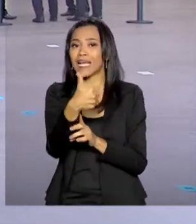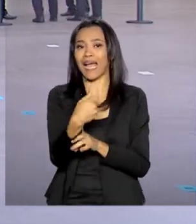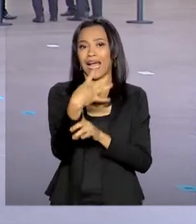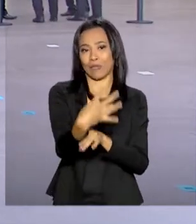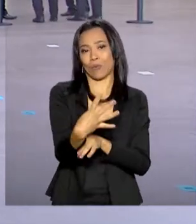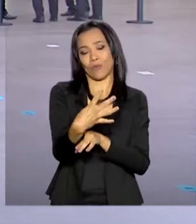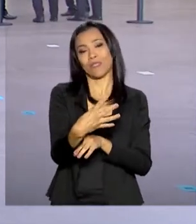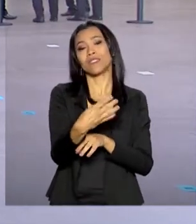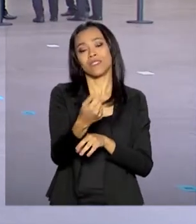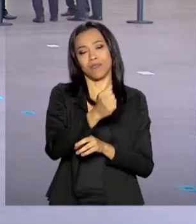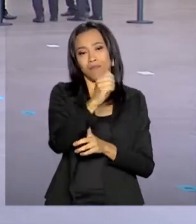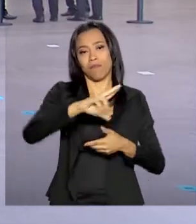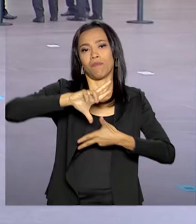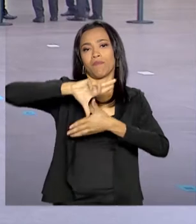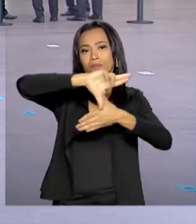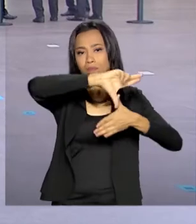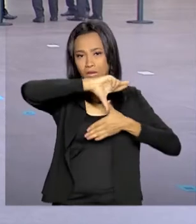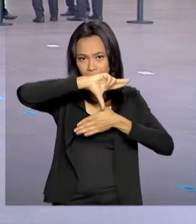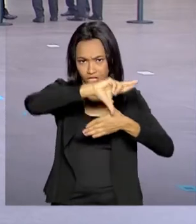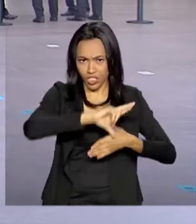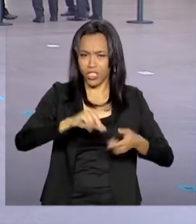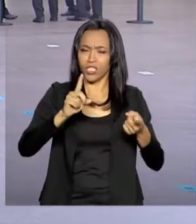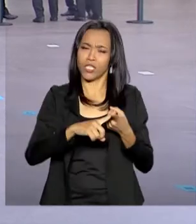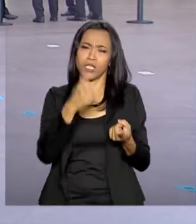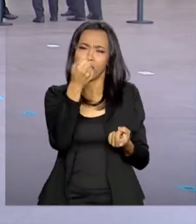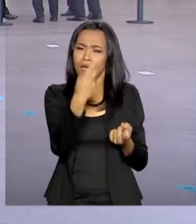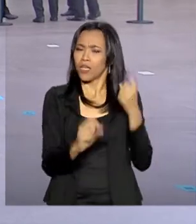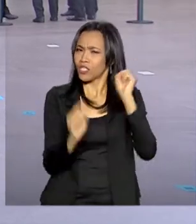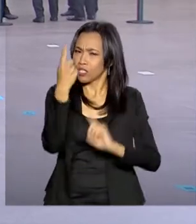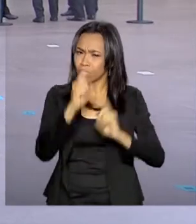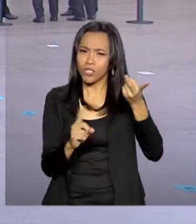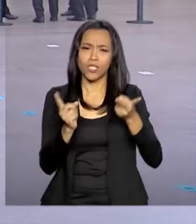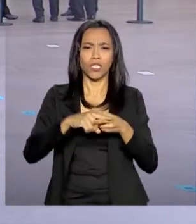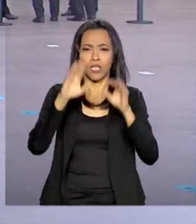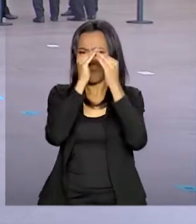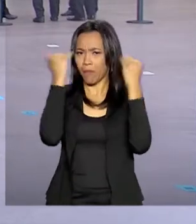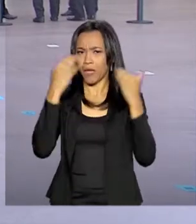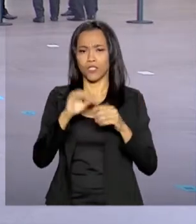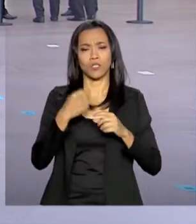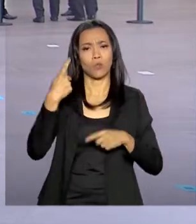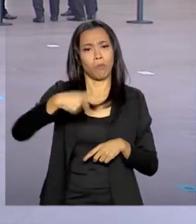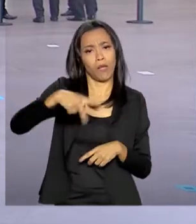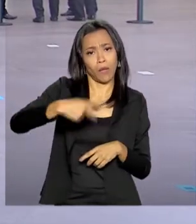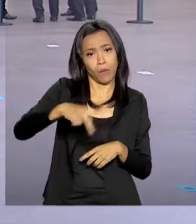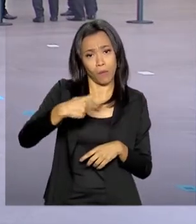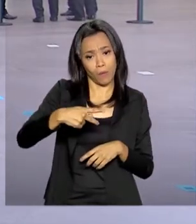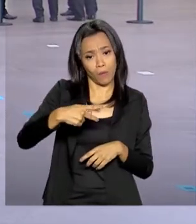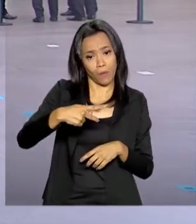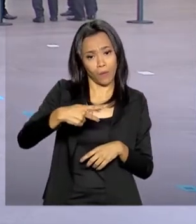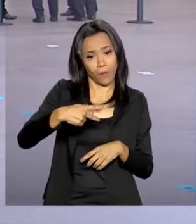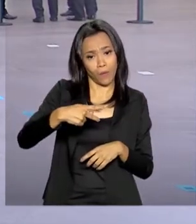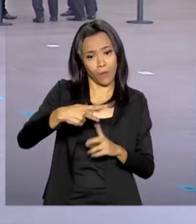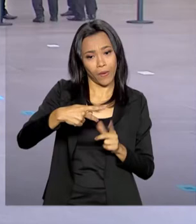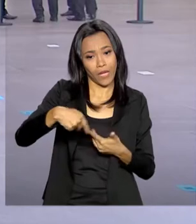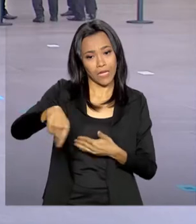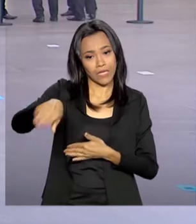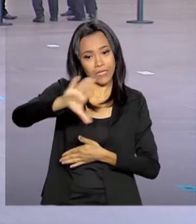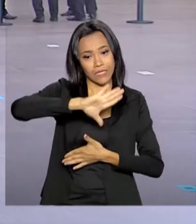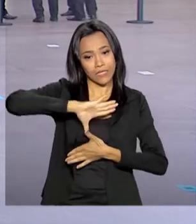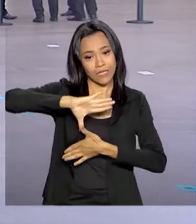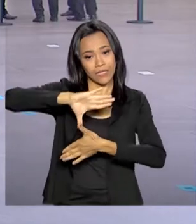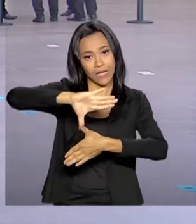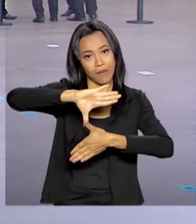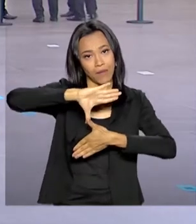Latina, como Argentina, Brasil, Canadá, Chile, Colômbia, México, Peru e Paraguai. Na verdade, não da América Latina, da América, porque a gente tem o